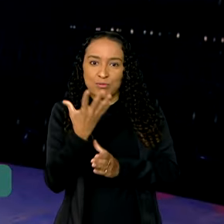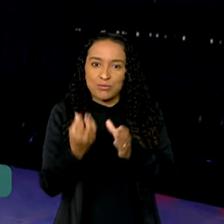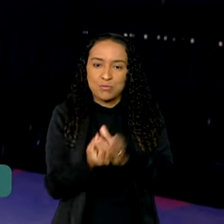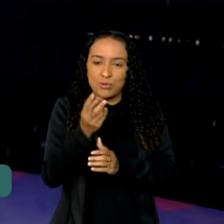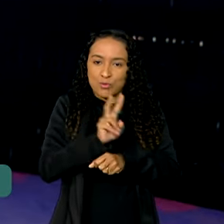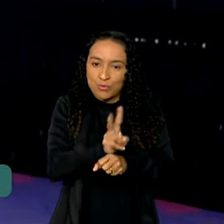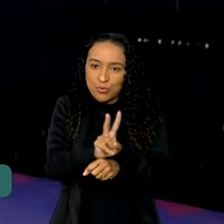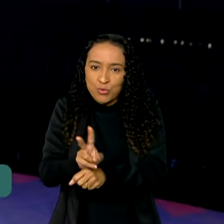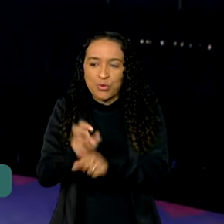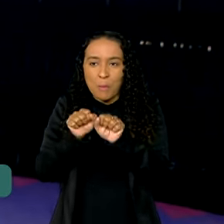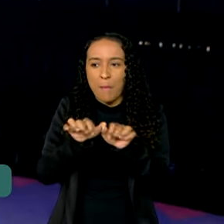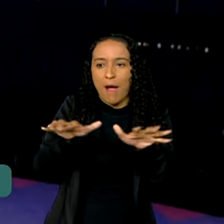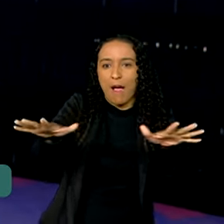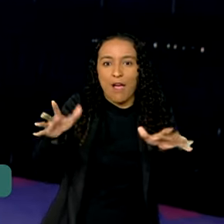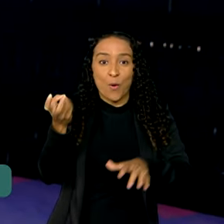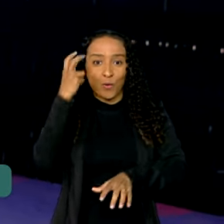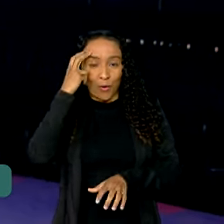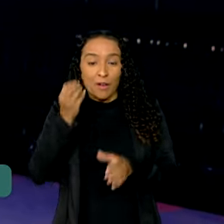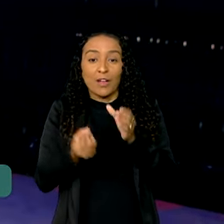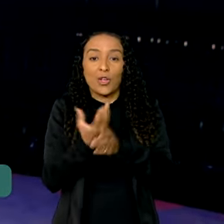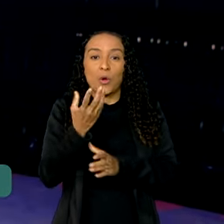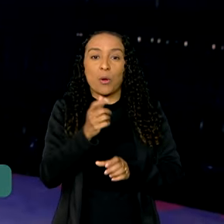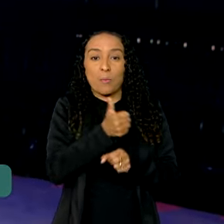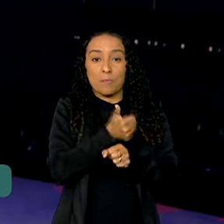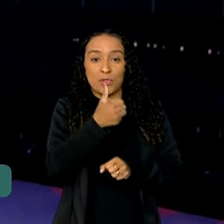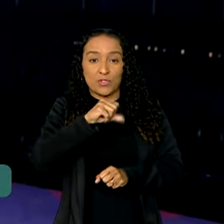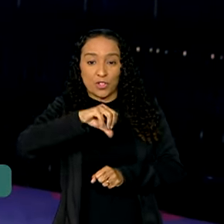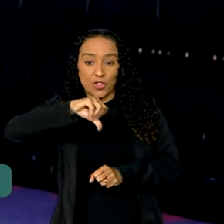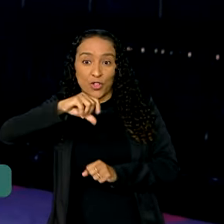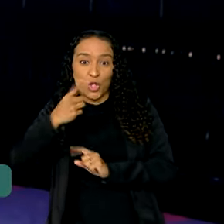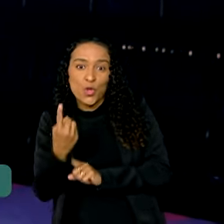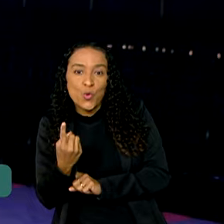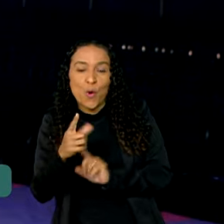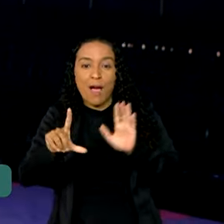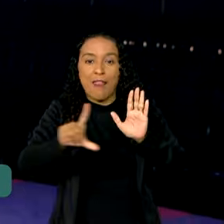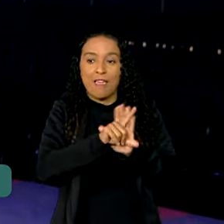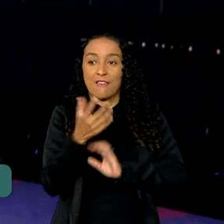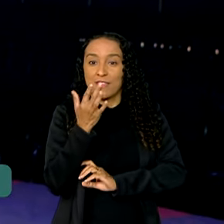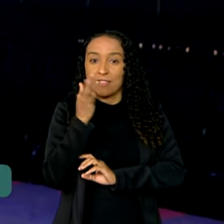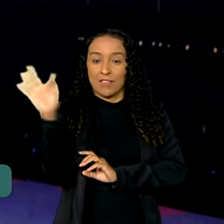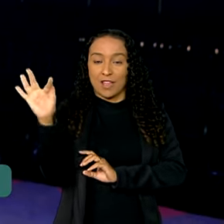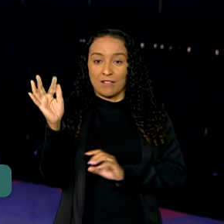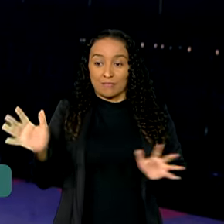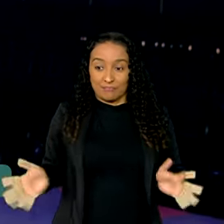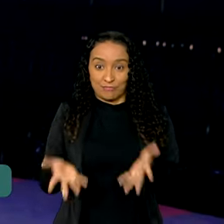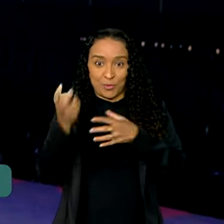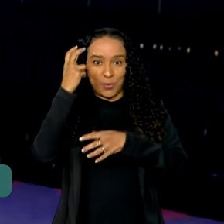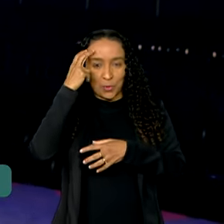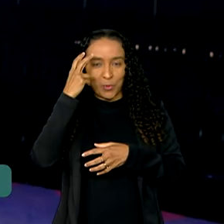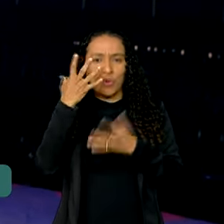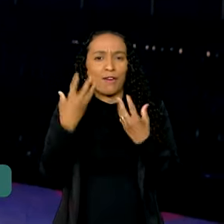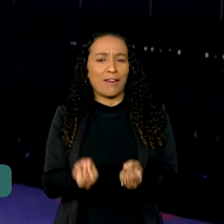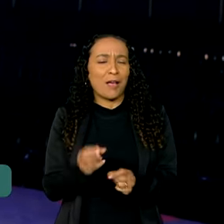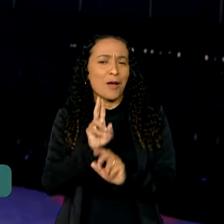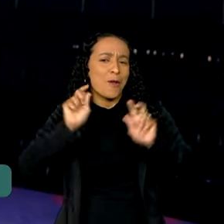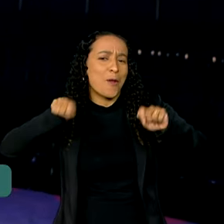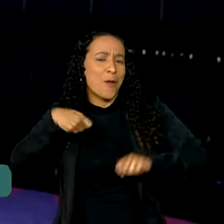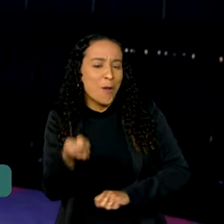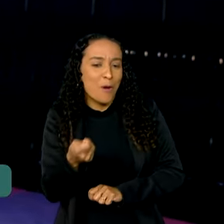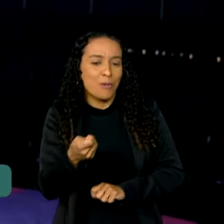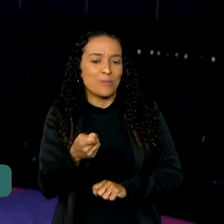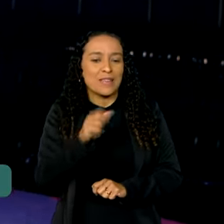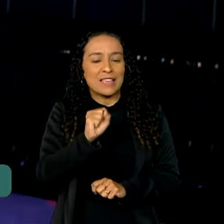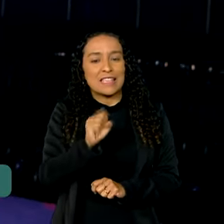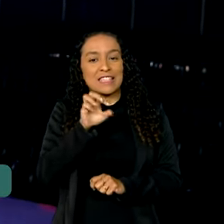preservação e a difusão cultural que foi criada em 1991 a Lei Federal de Incentivo à Cultura, que ganhou o apelido do seu criador,